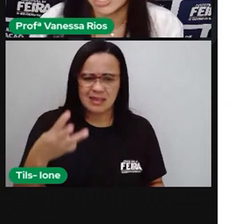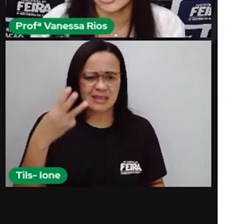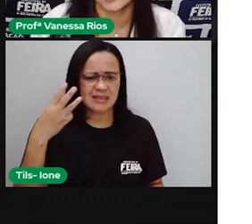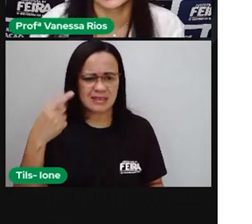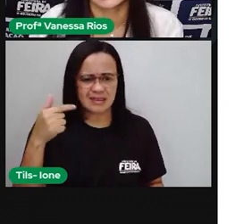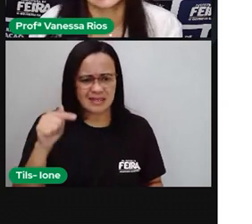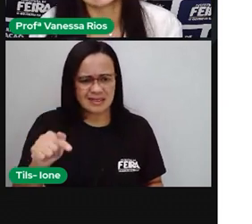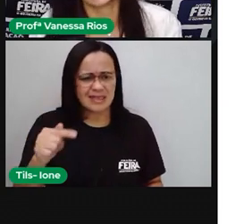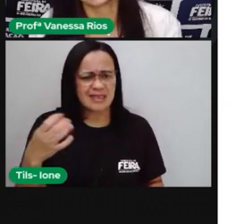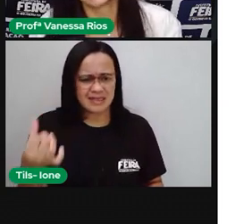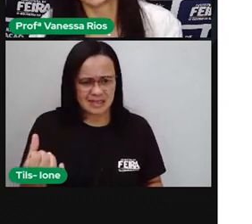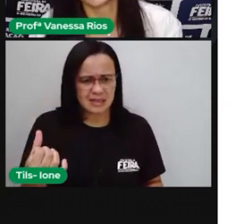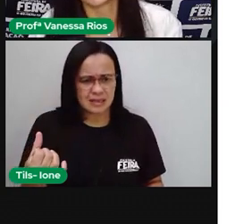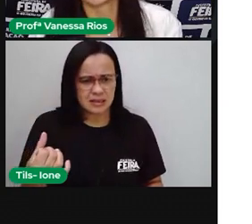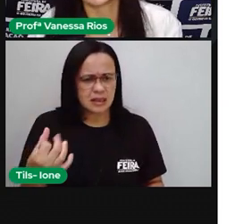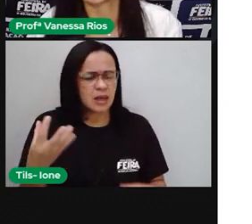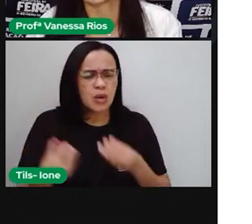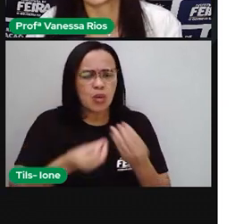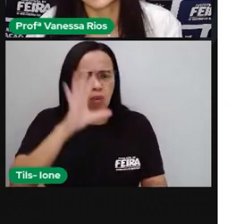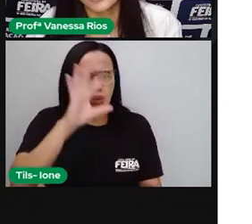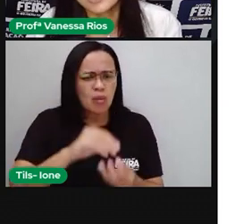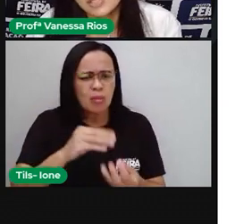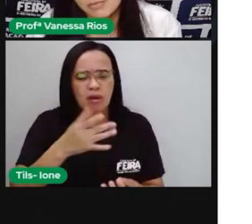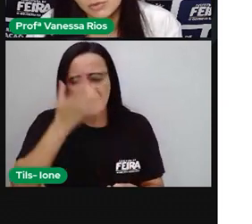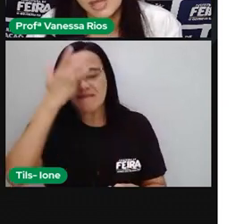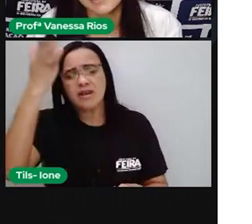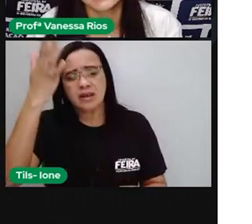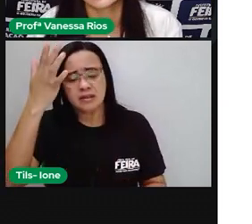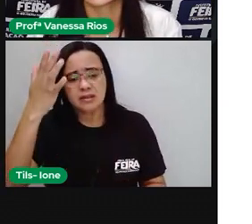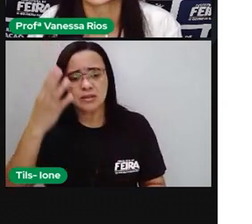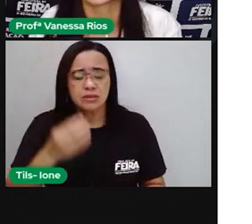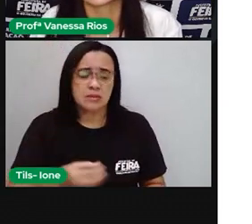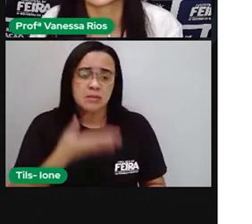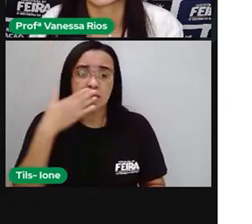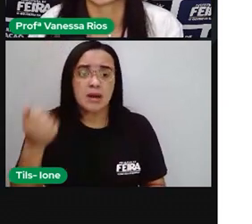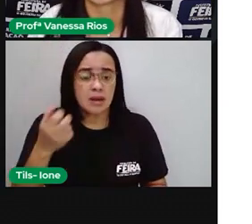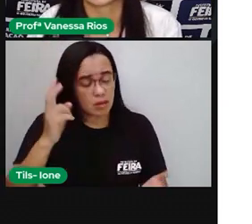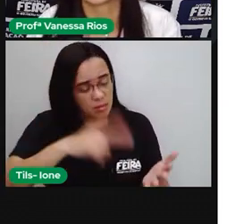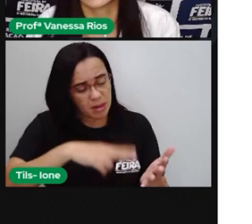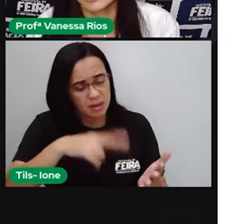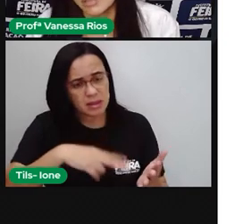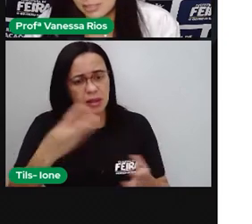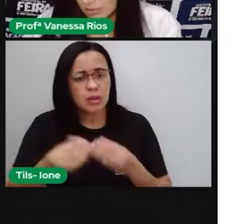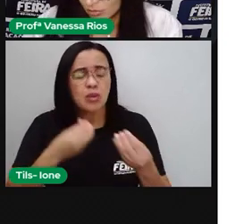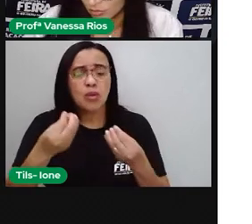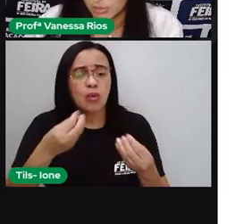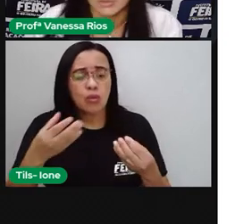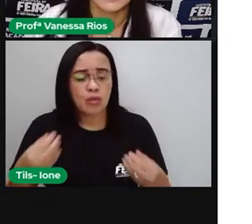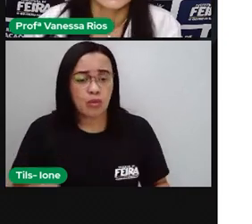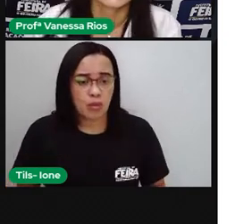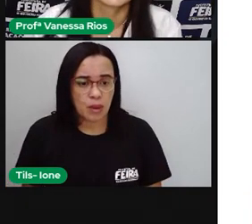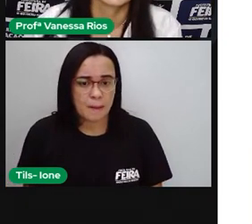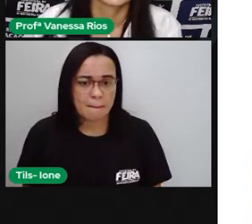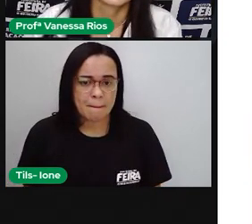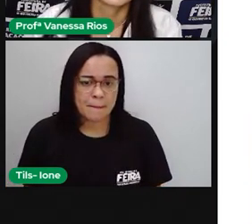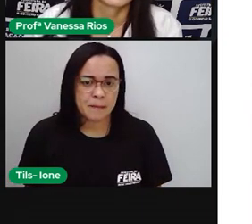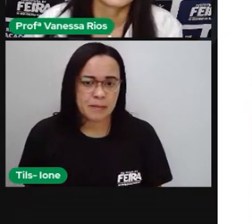Como é que a gente poderia ele tornar um número mais próximo, não é? Para a gente não precisar falar todo esse número.